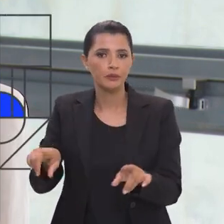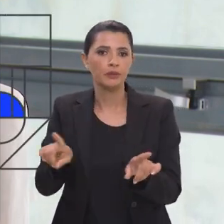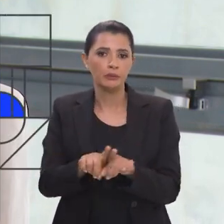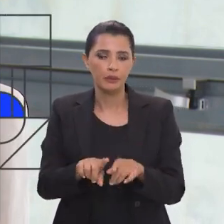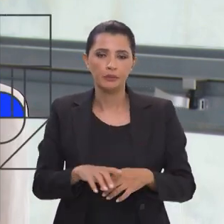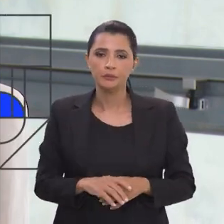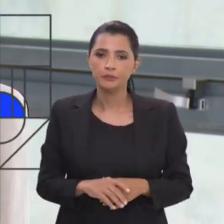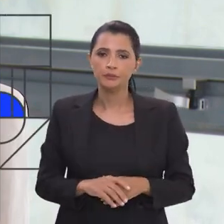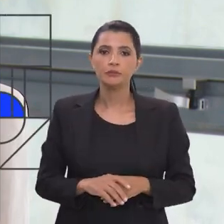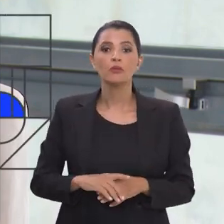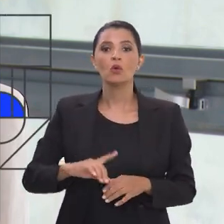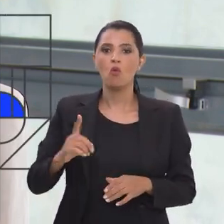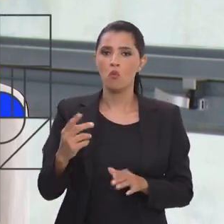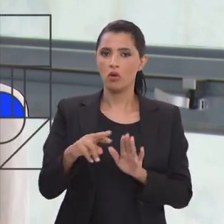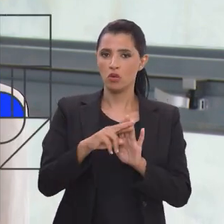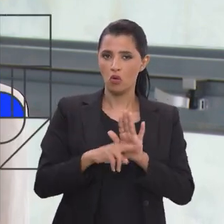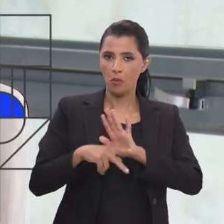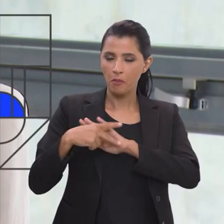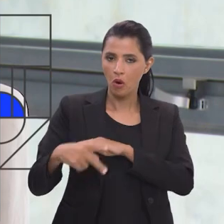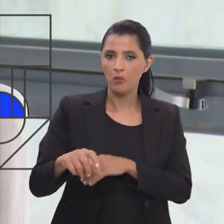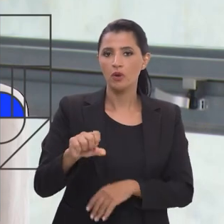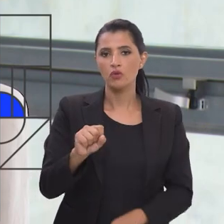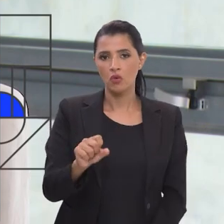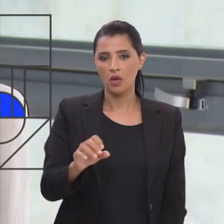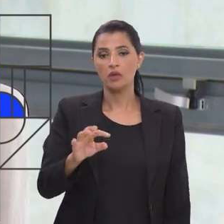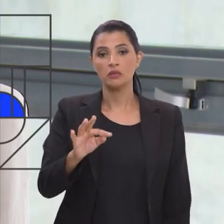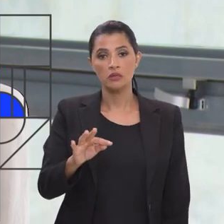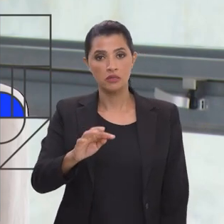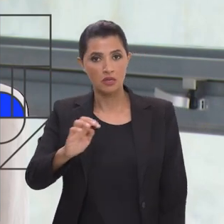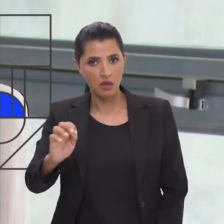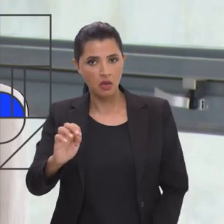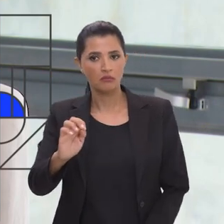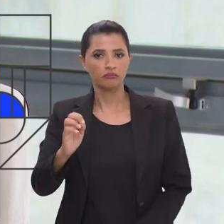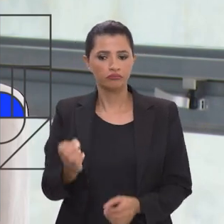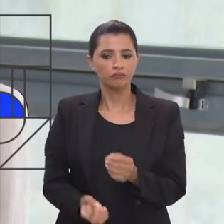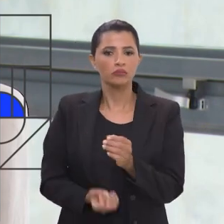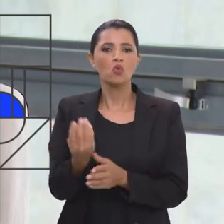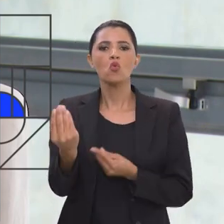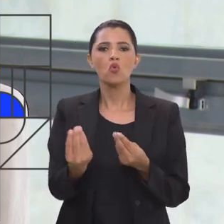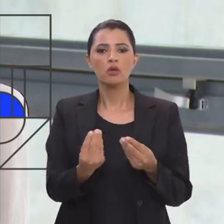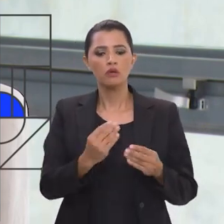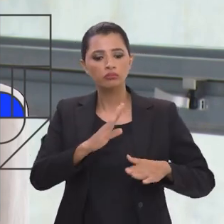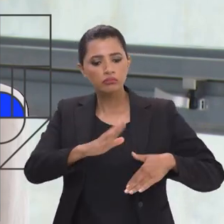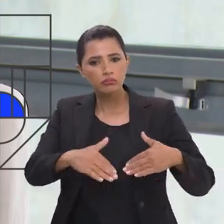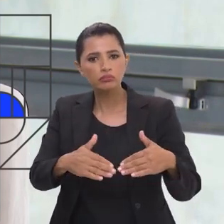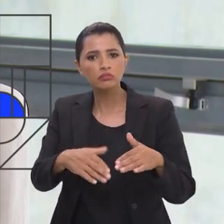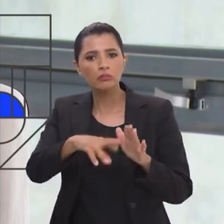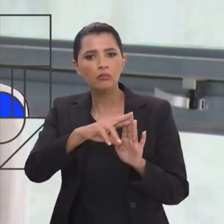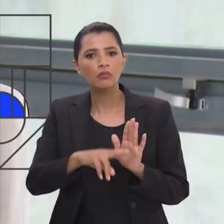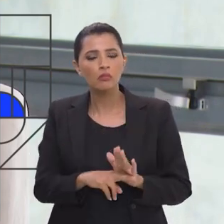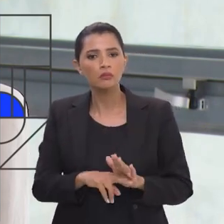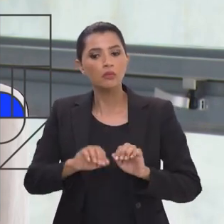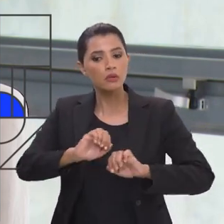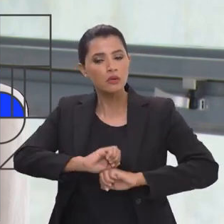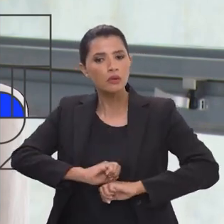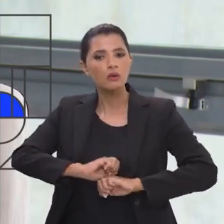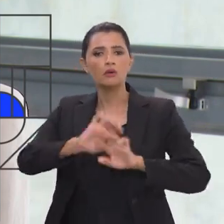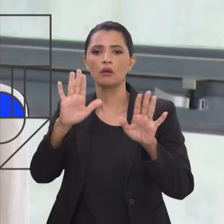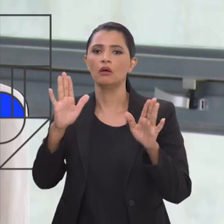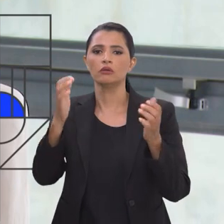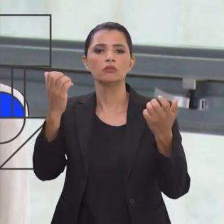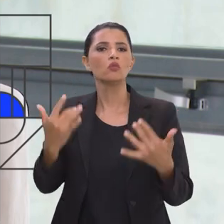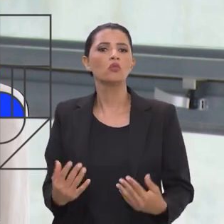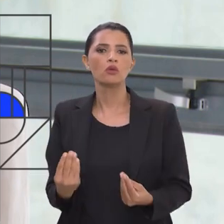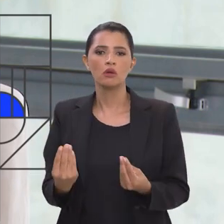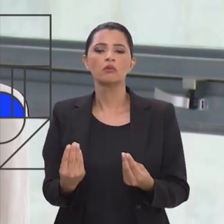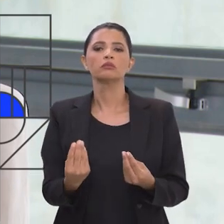eleitoral onde uma norma do tribunal superior eleitoral estabeleceu procedimentos e